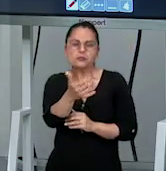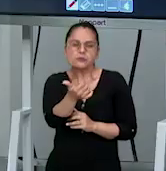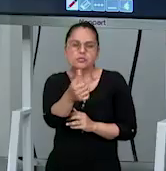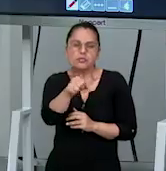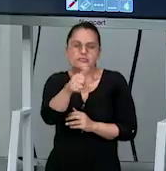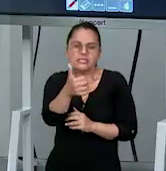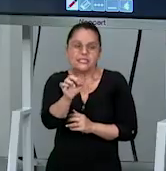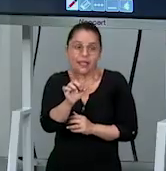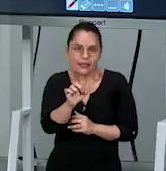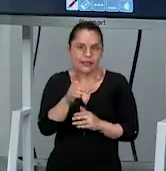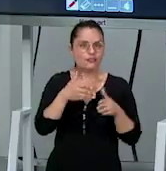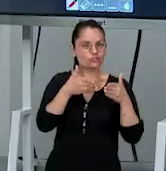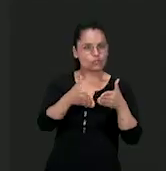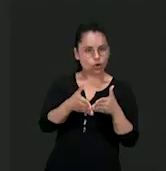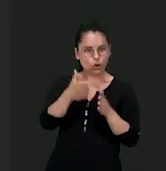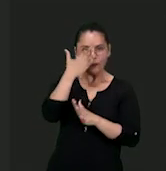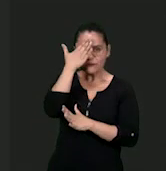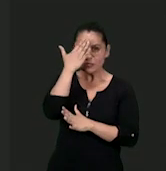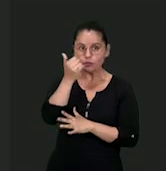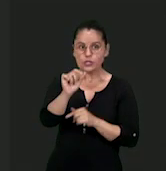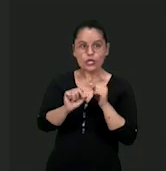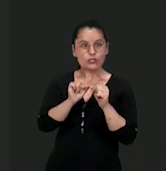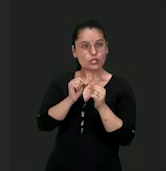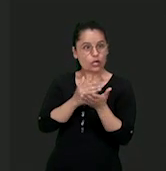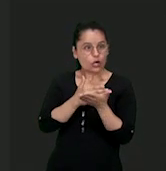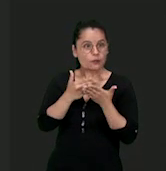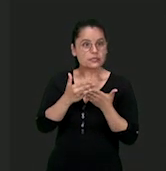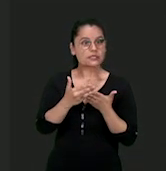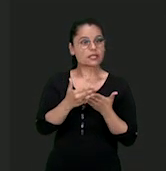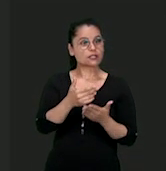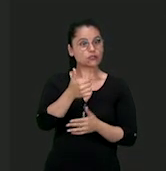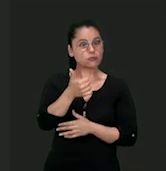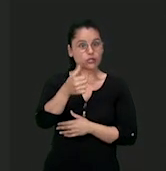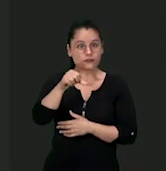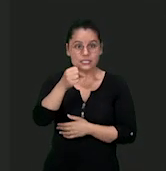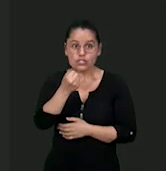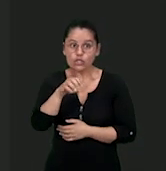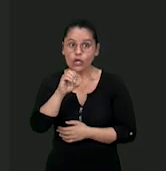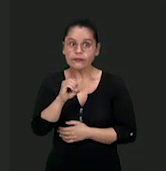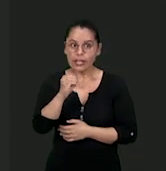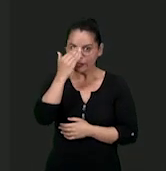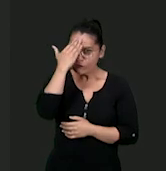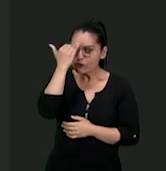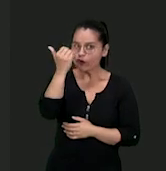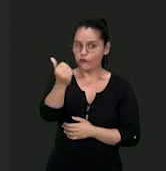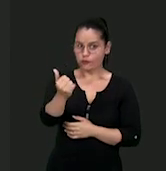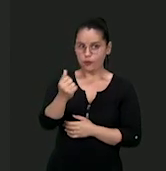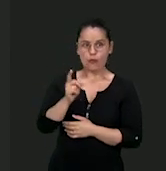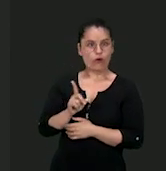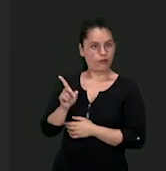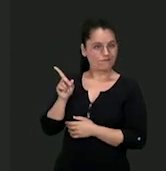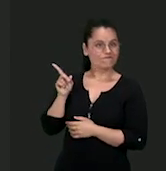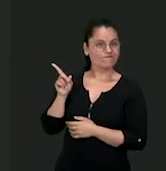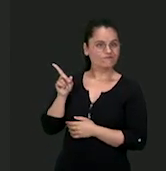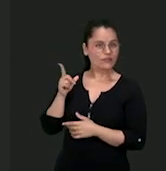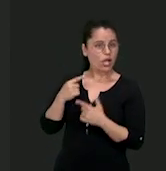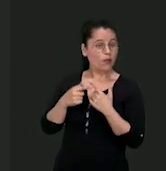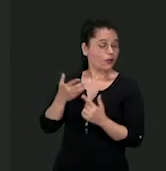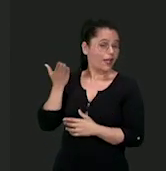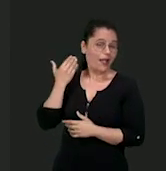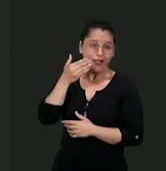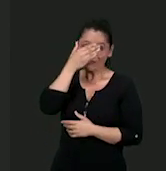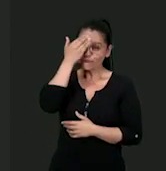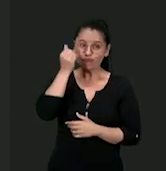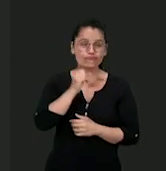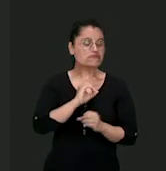1910. Mas ele fez muito sucesso a partir do ano de 1980, gente. Por quê? Até então o vôlei era esquecido. Ninguém